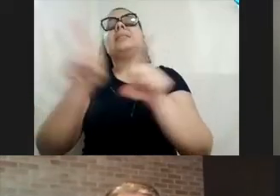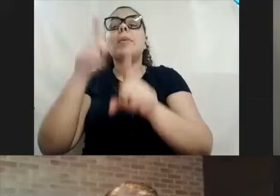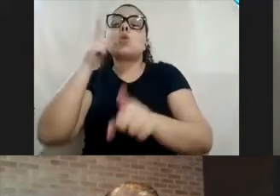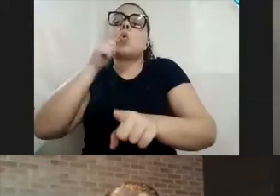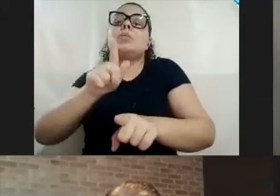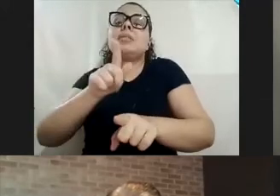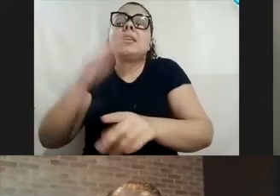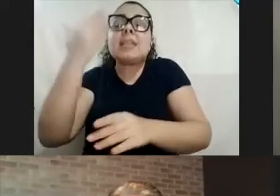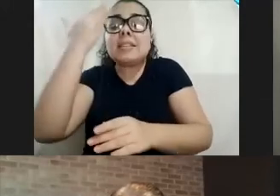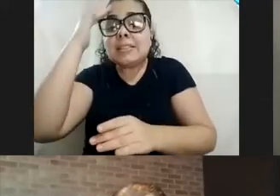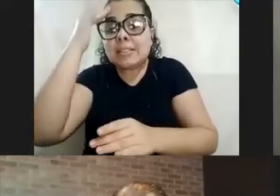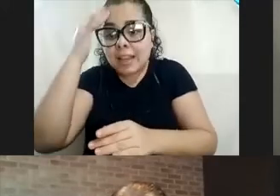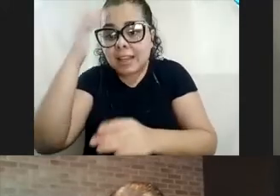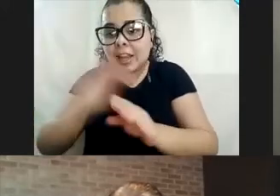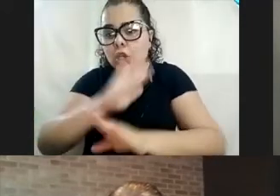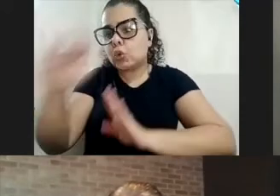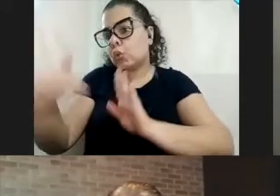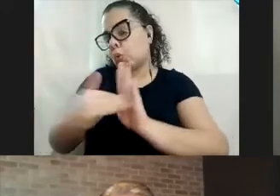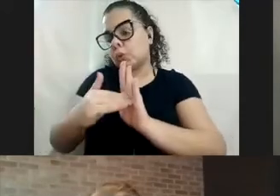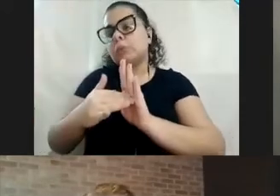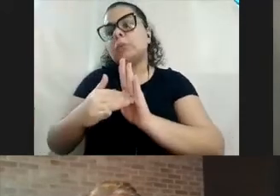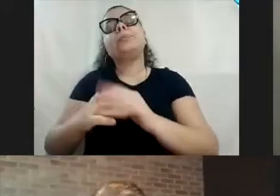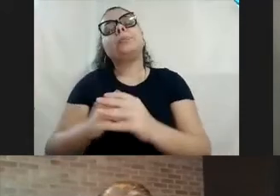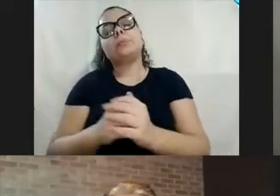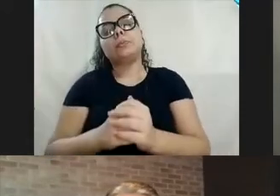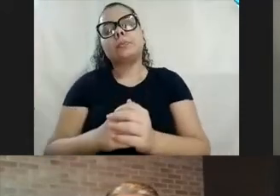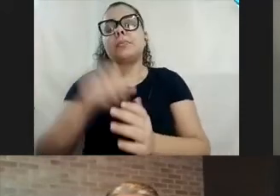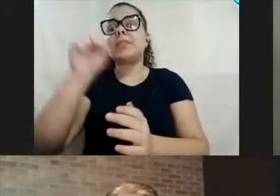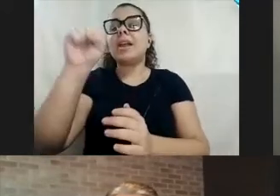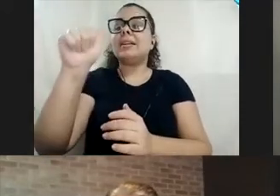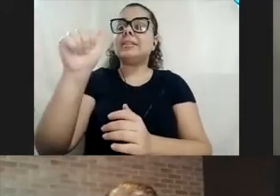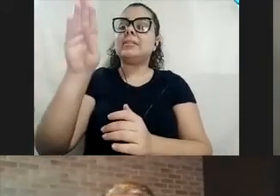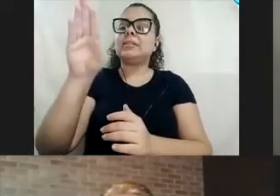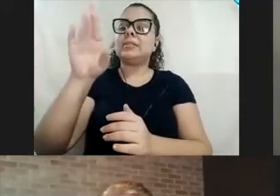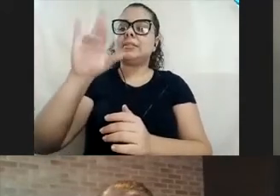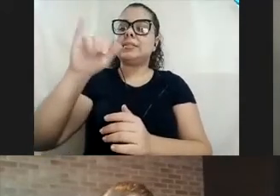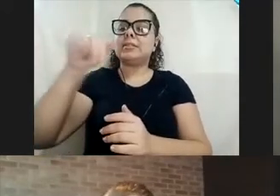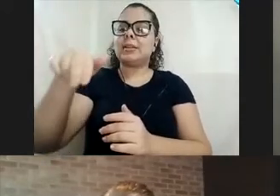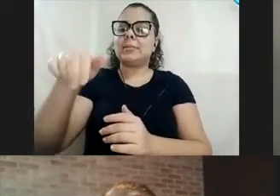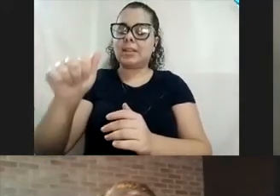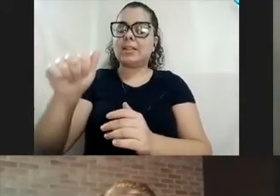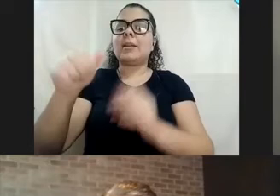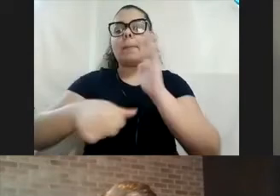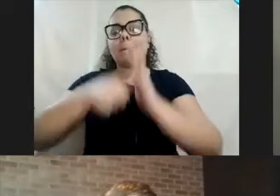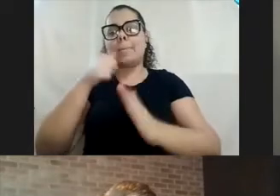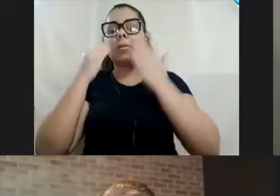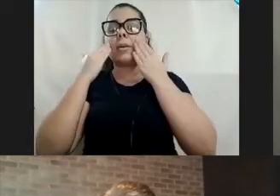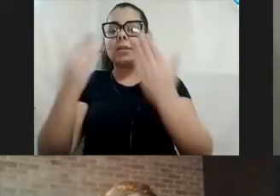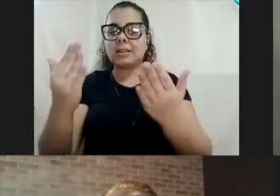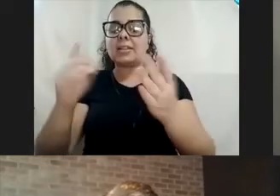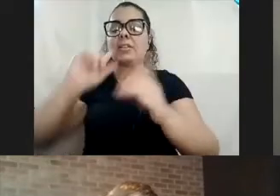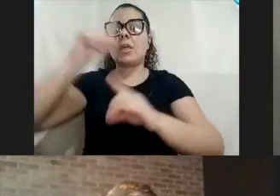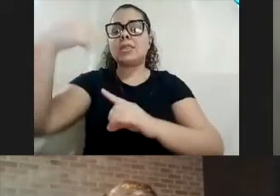Vou passar para a Sabrina, que ela vai fazer a primeira apresentação e em seguida eu vou fazer. O meu nome é Patrícia Almeida e sou uma das